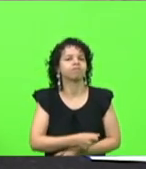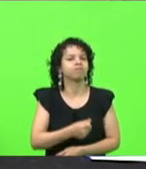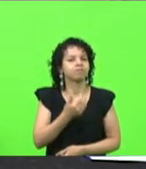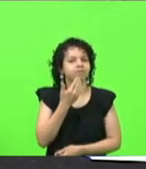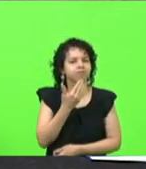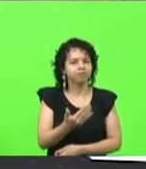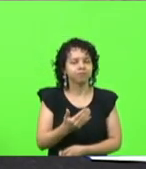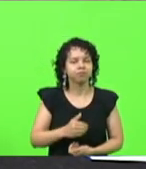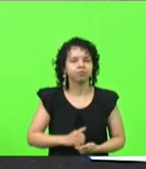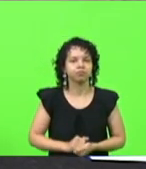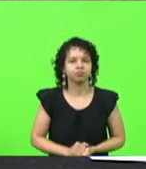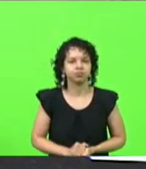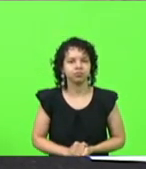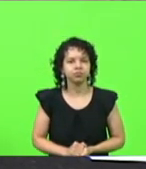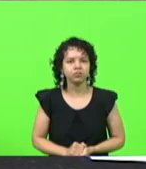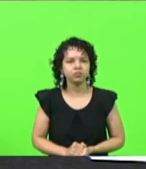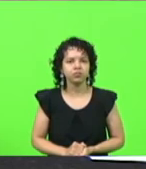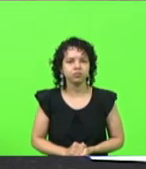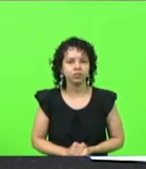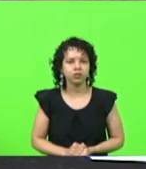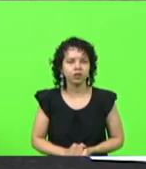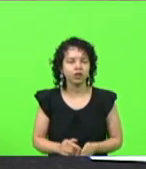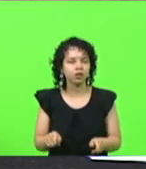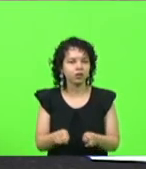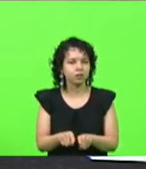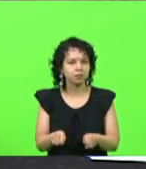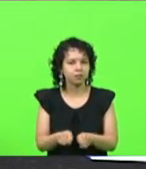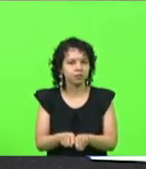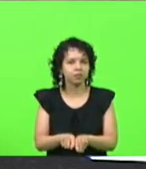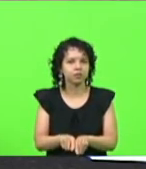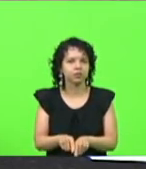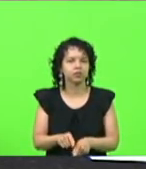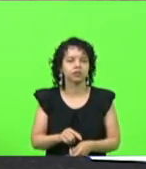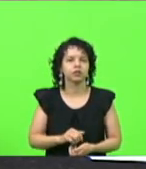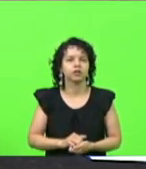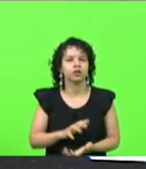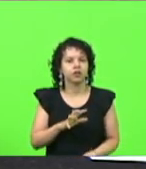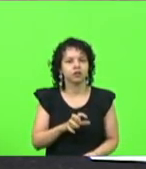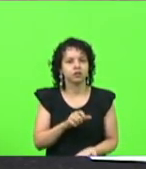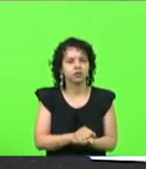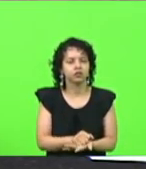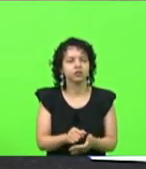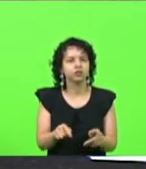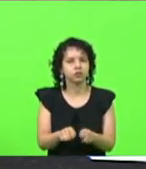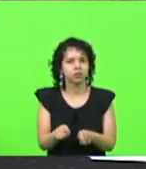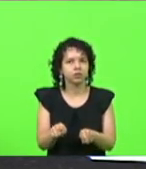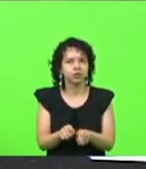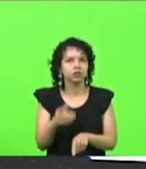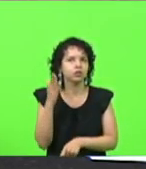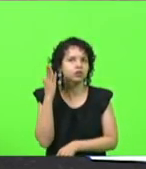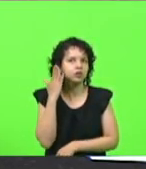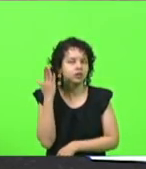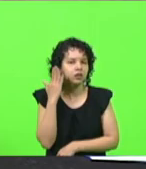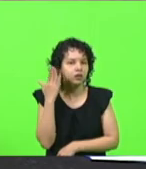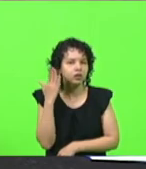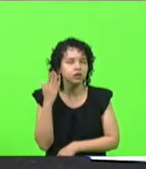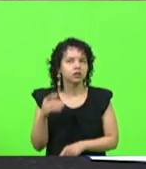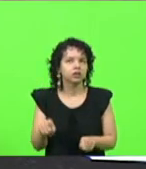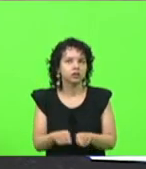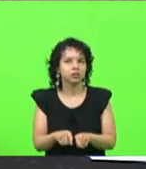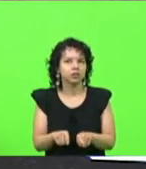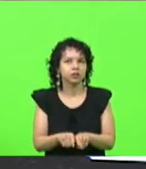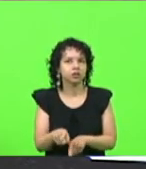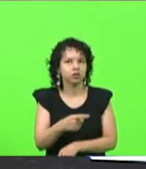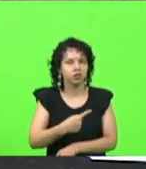E registro também, nessa tarde, senhor presidente, senhores deputados, eu sei que não é o nosso